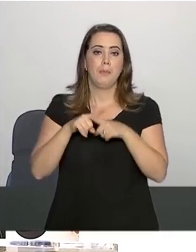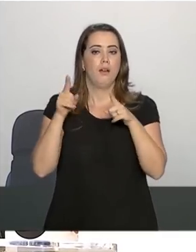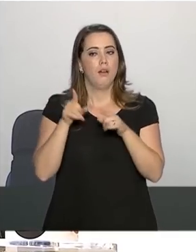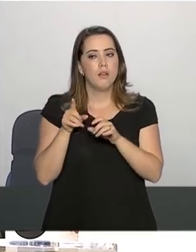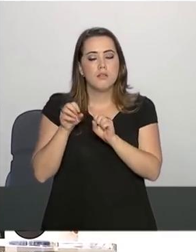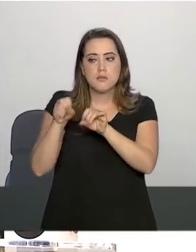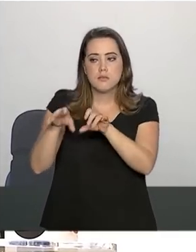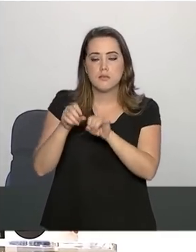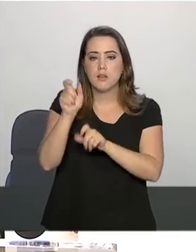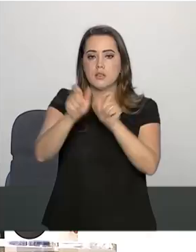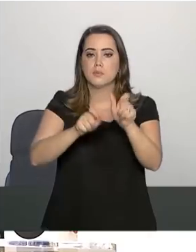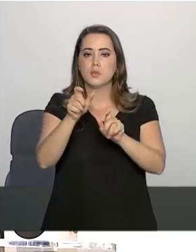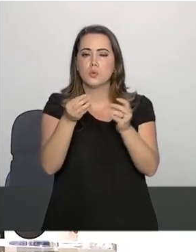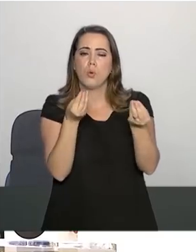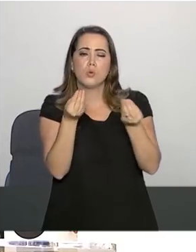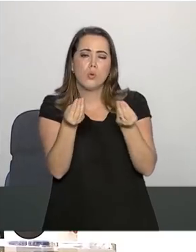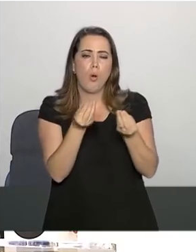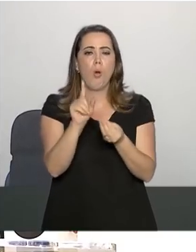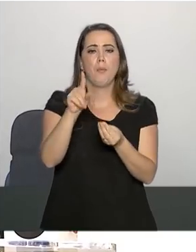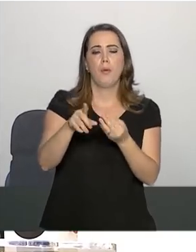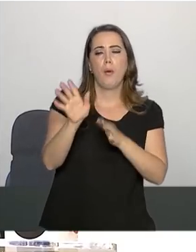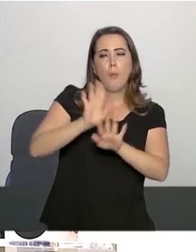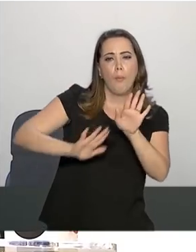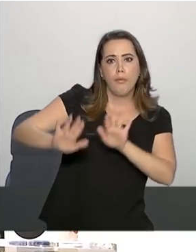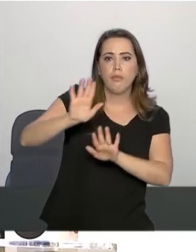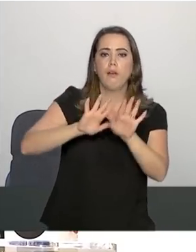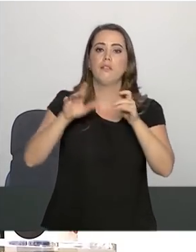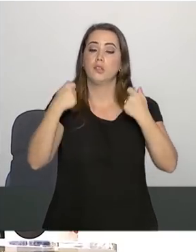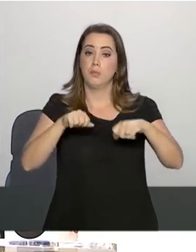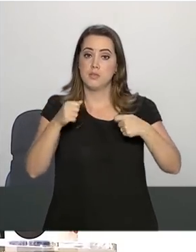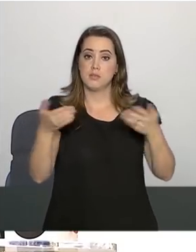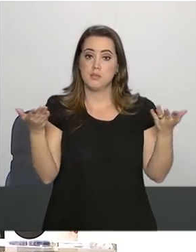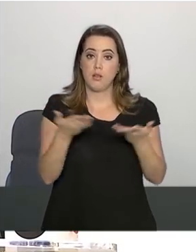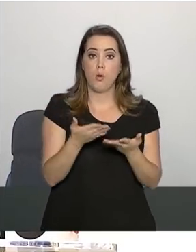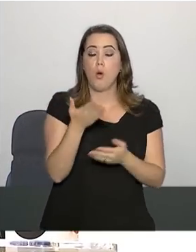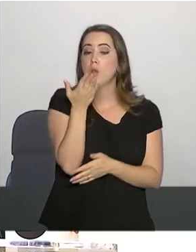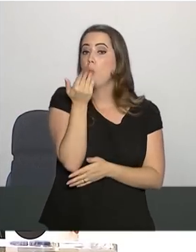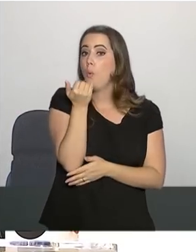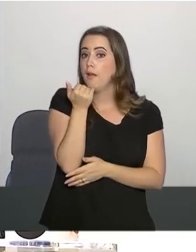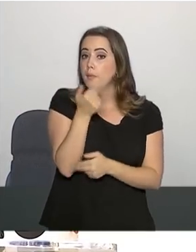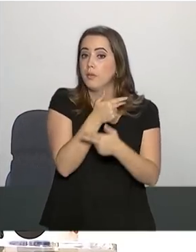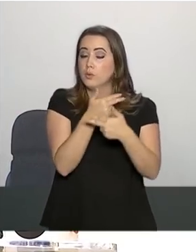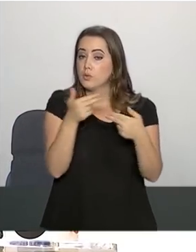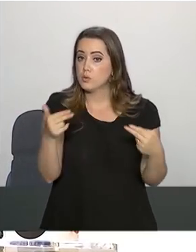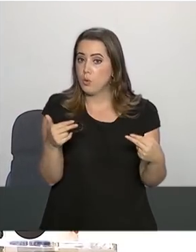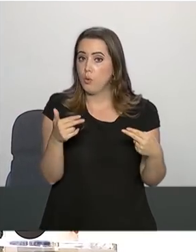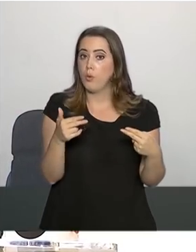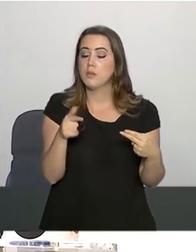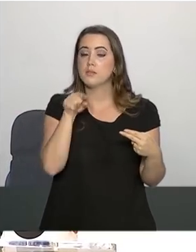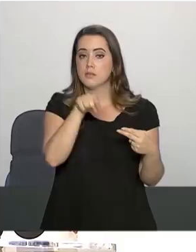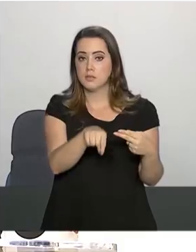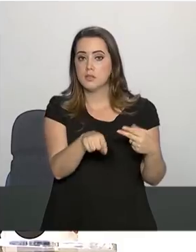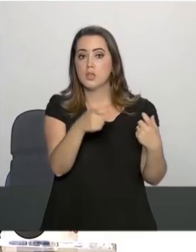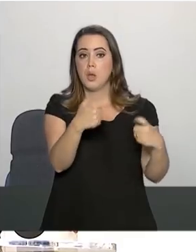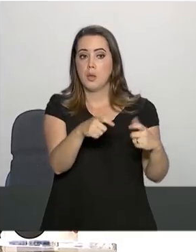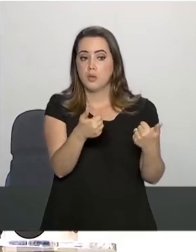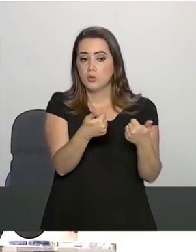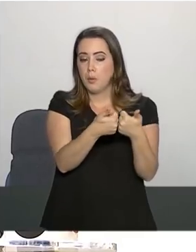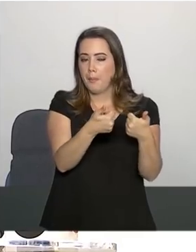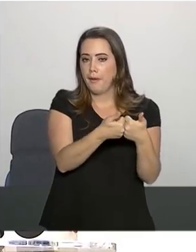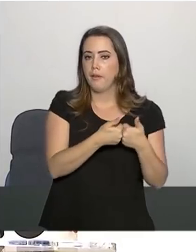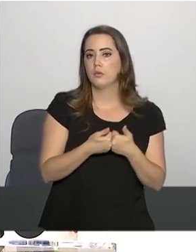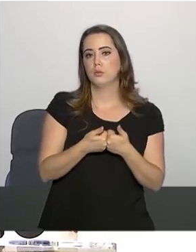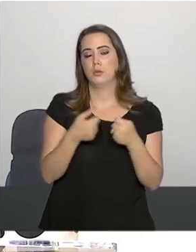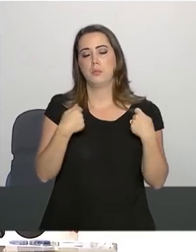quanto aos cuidados que se deve tomar com alimentos e produtos oriundos daquela região.